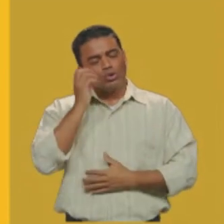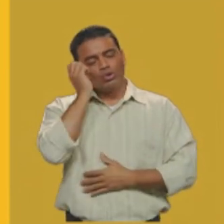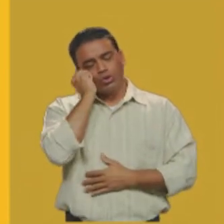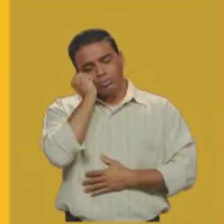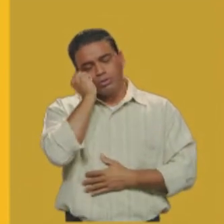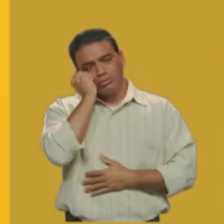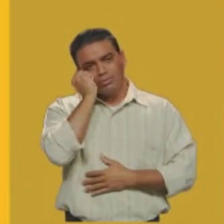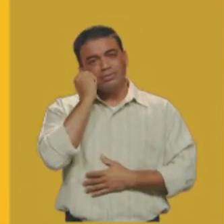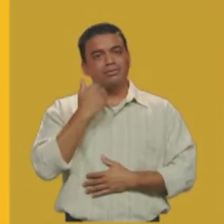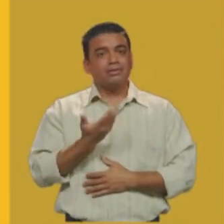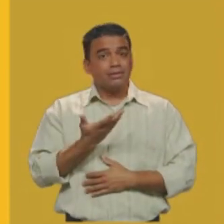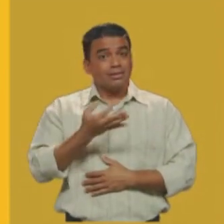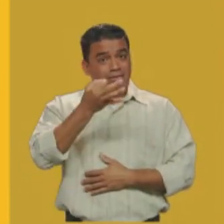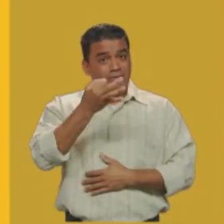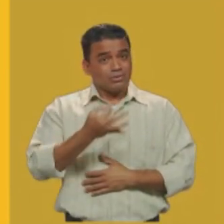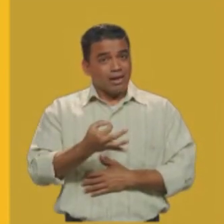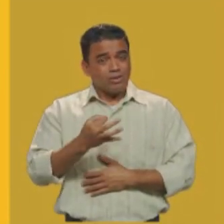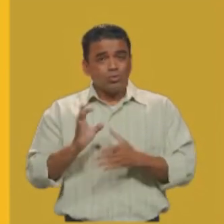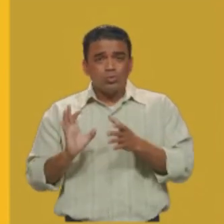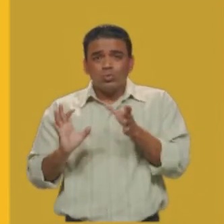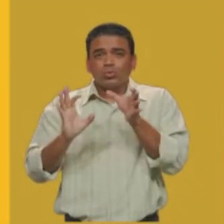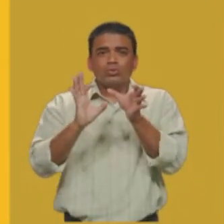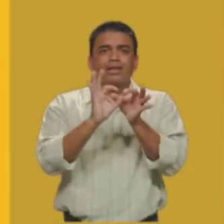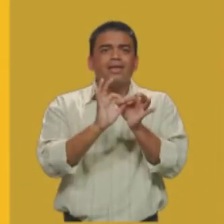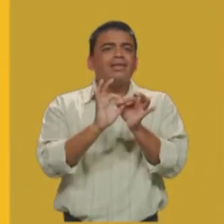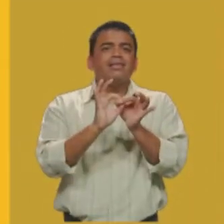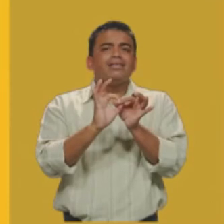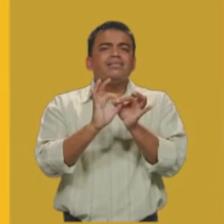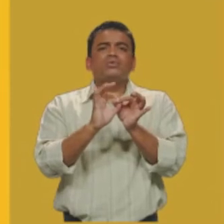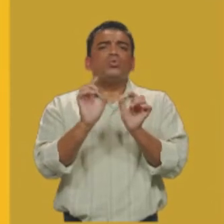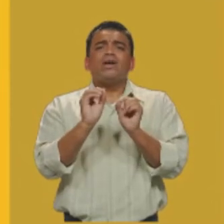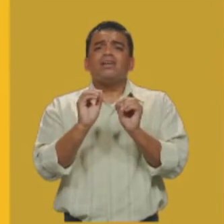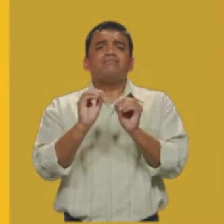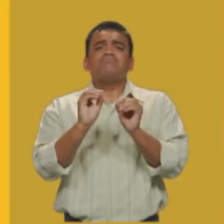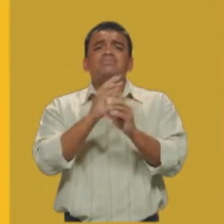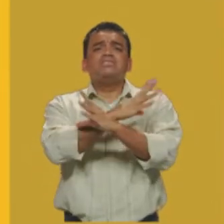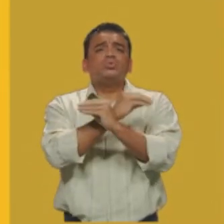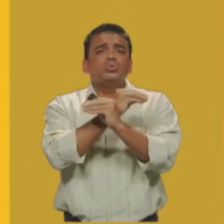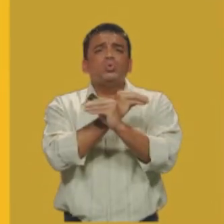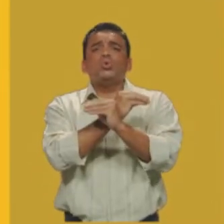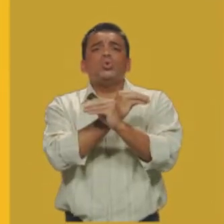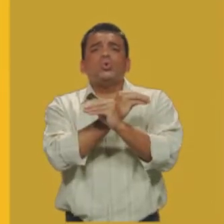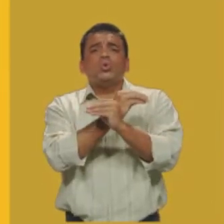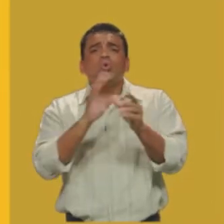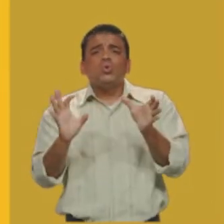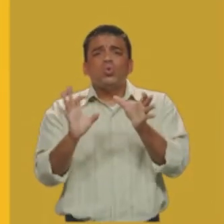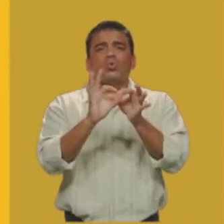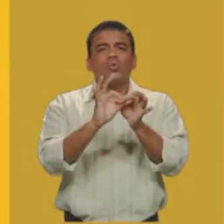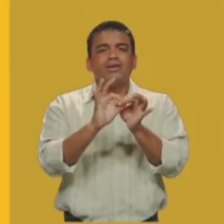Certo? Elas são unidas aqui. Olha, o que que une essas orações? Geralmente, a gente tem